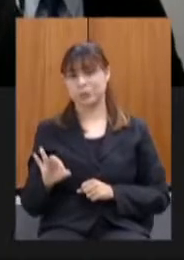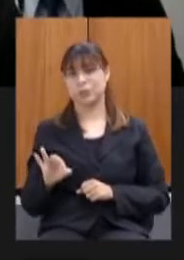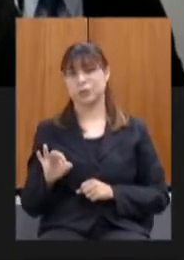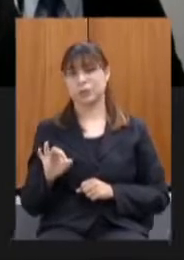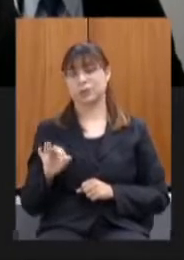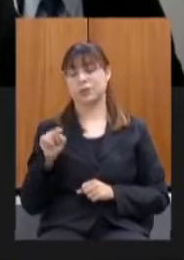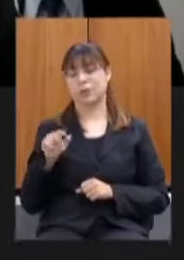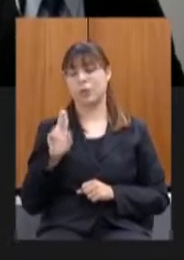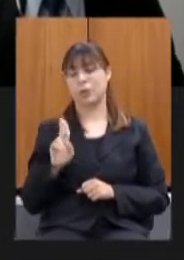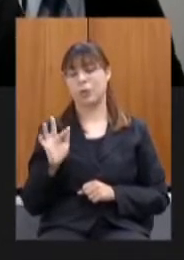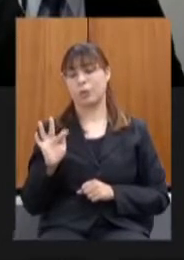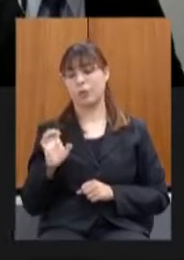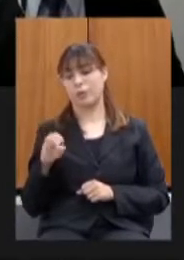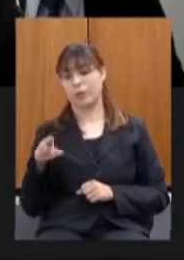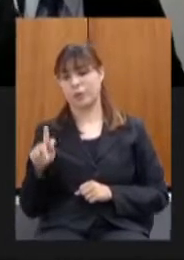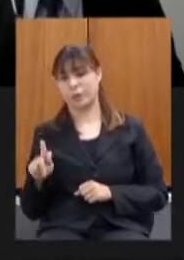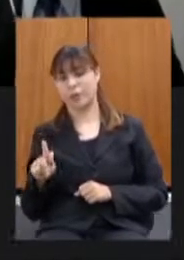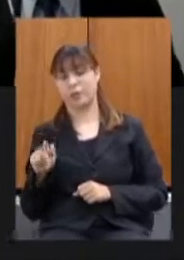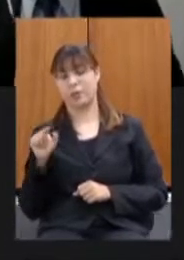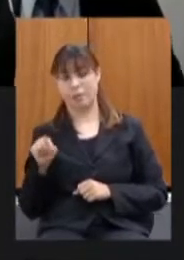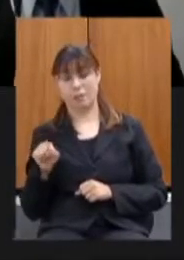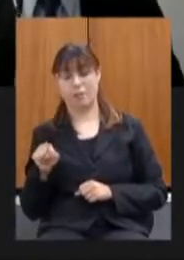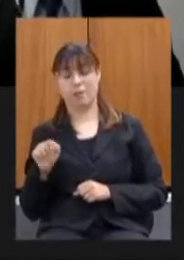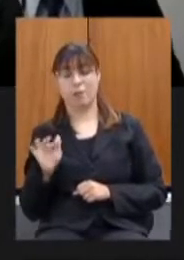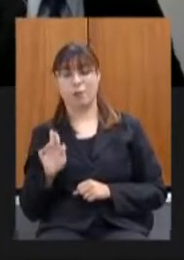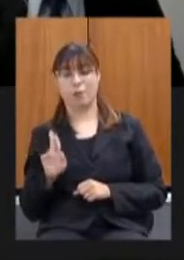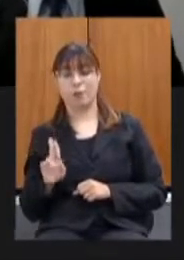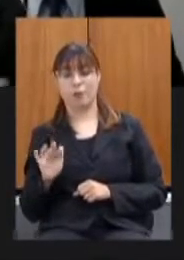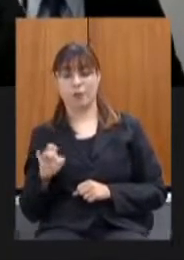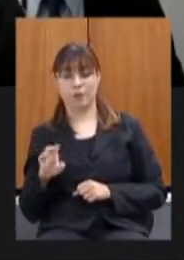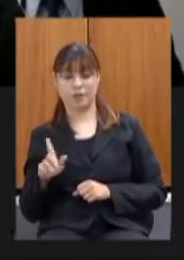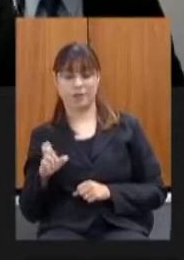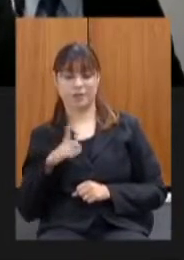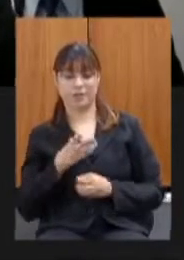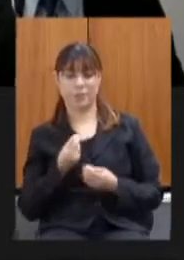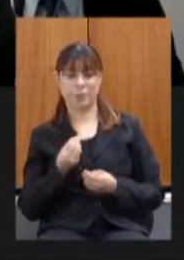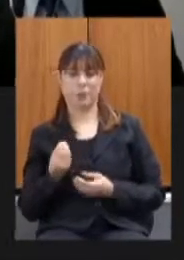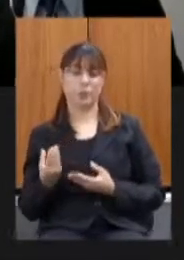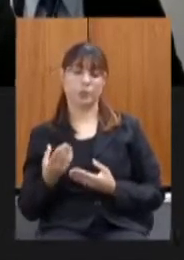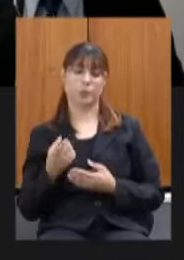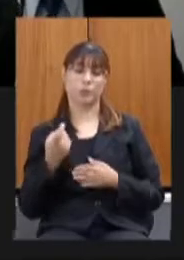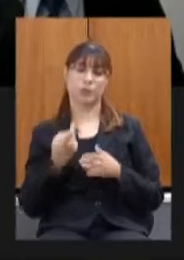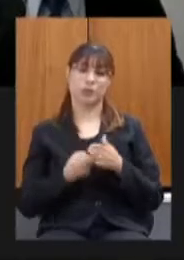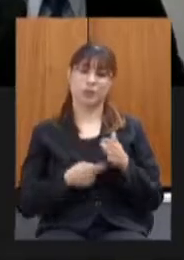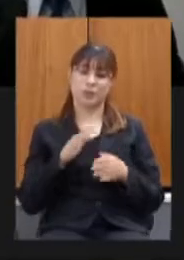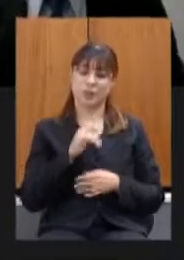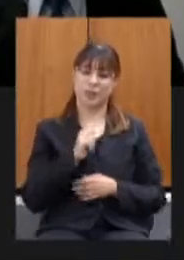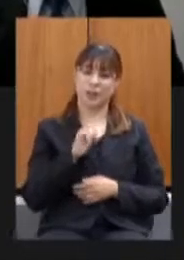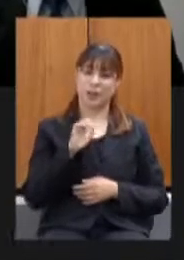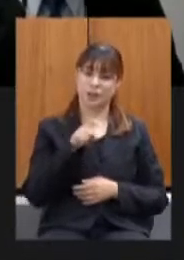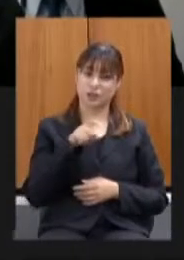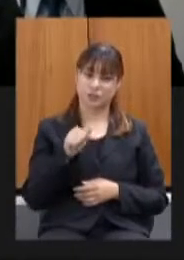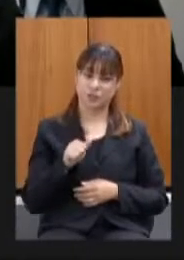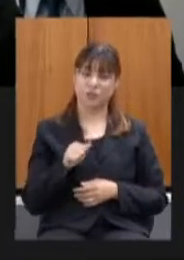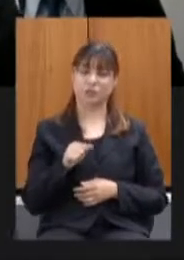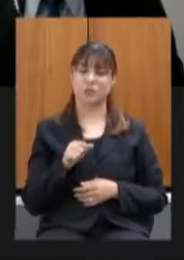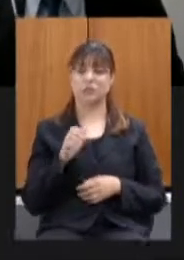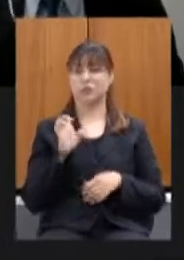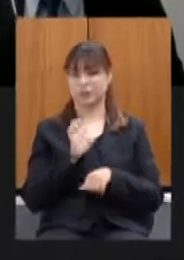lembrando que a UFENG ela indexa várias taxas do estado a mudança de veículo